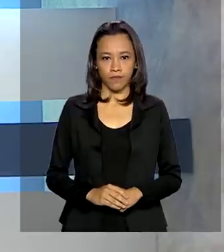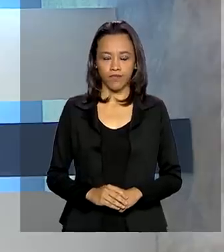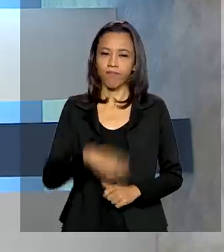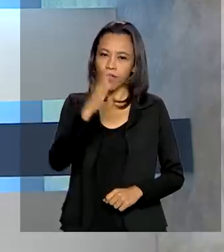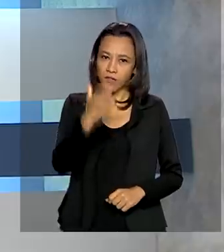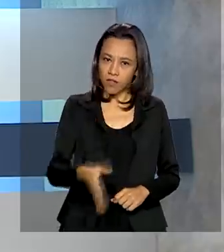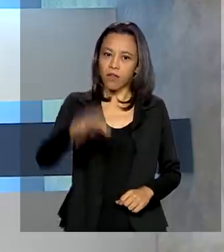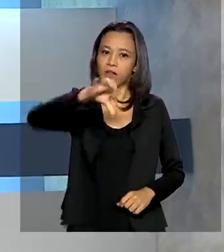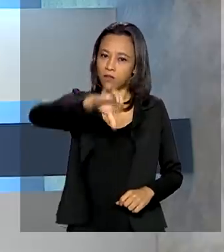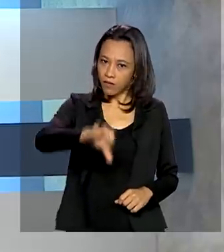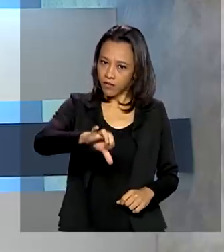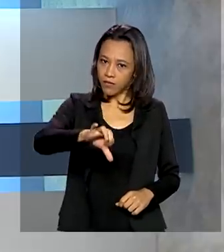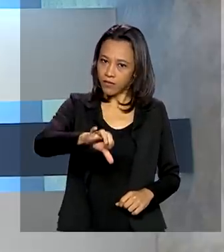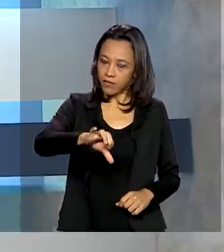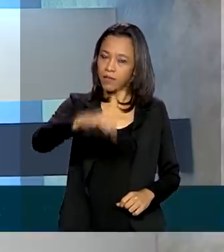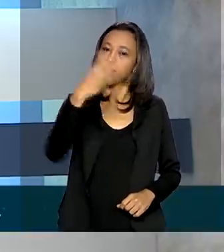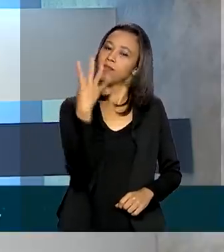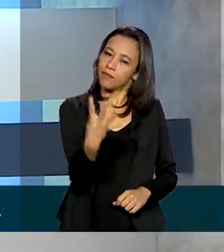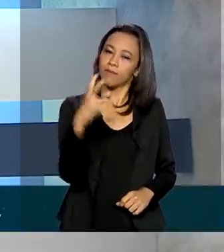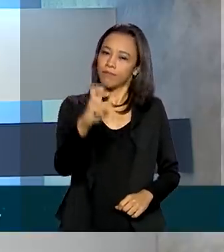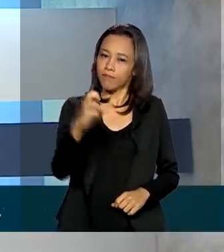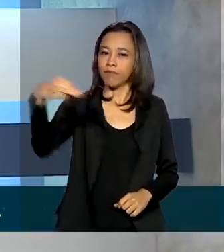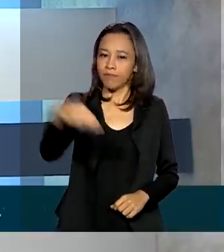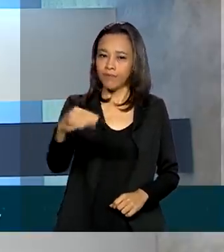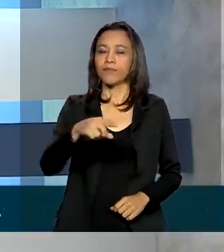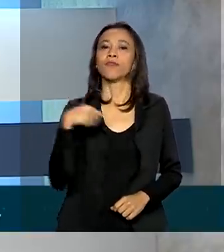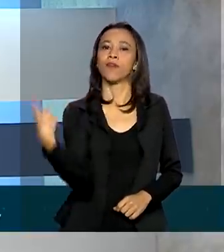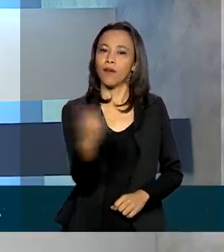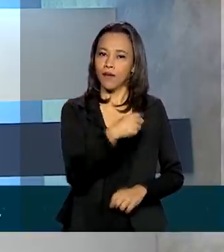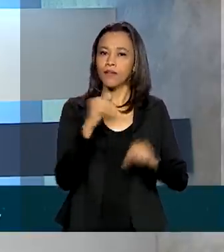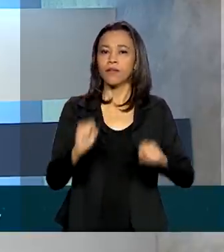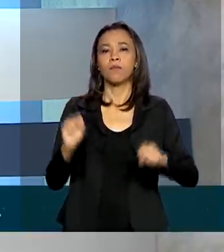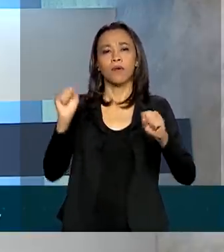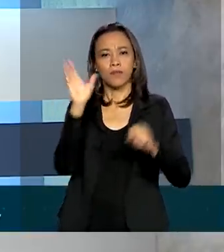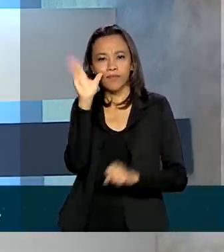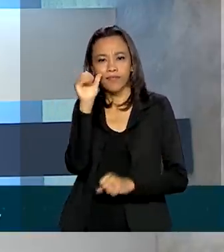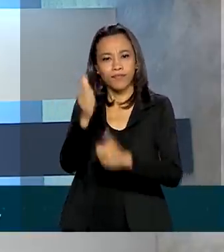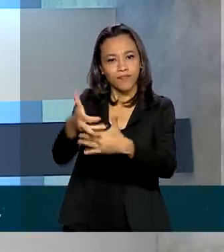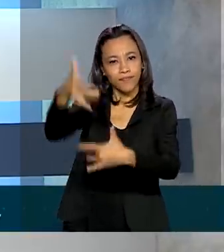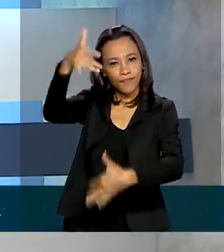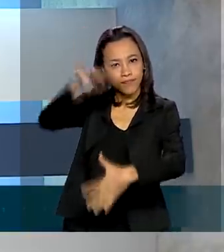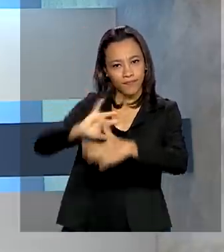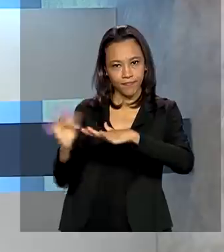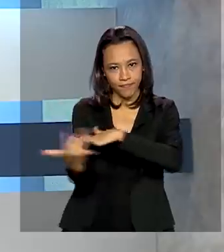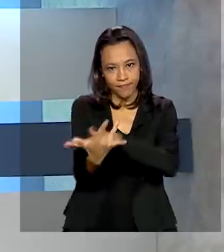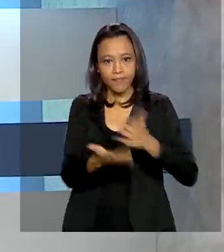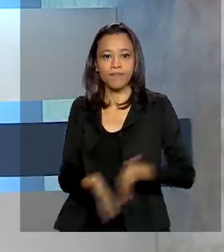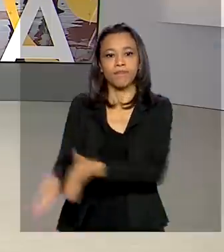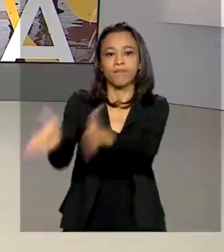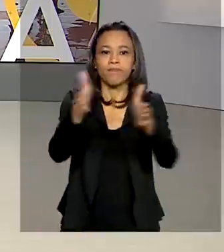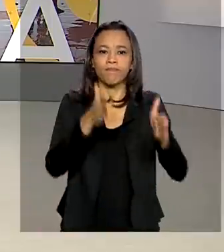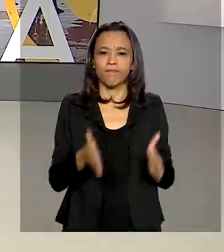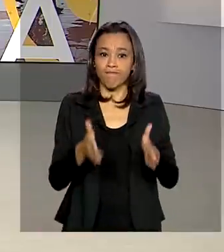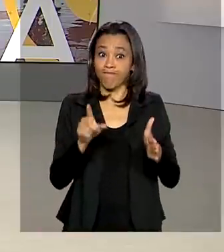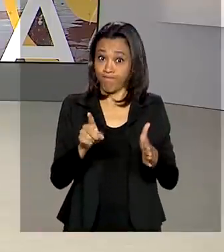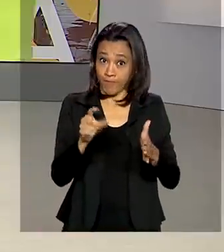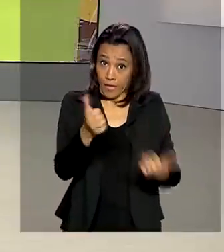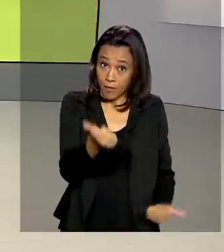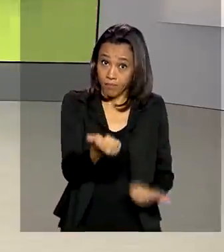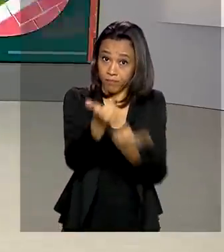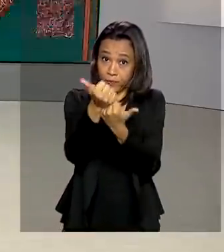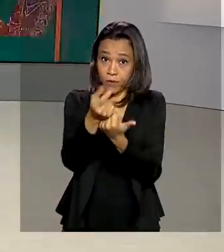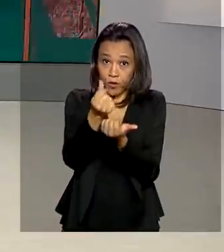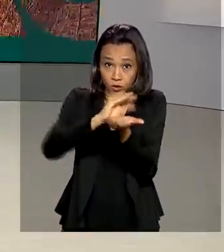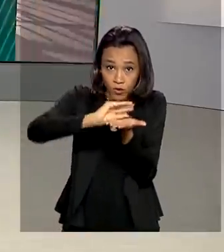São 9 horas e 45 minutos. Estamos ao vivo também pelas redes sociais. Reforço no caixa